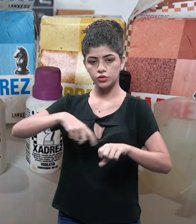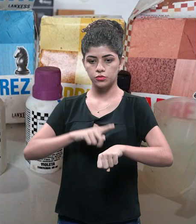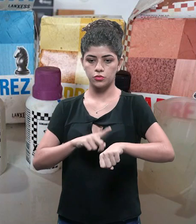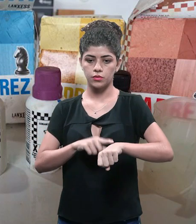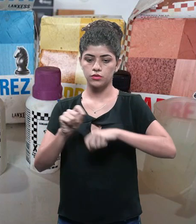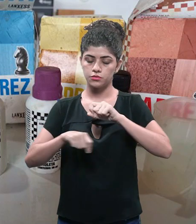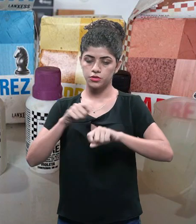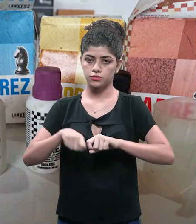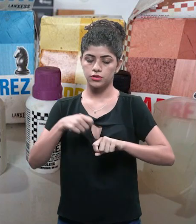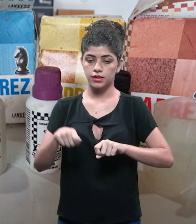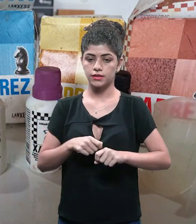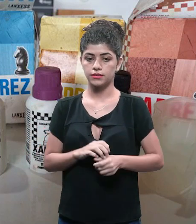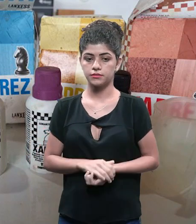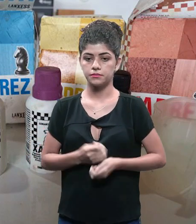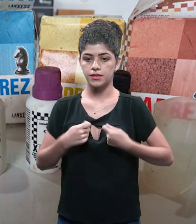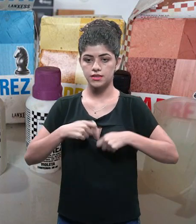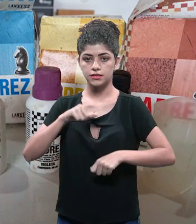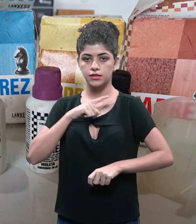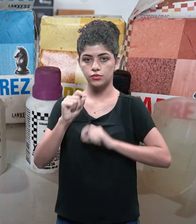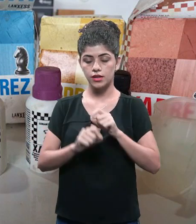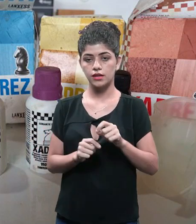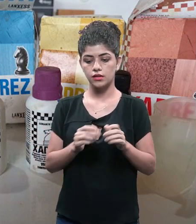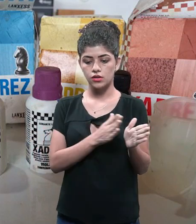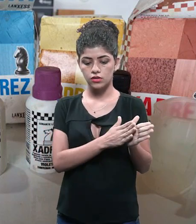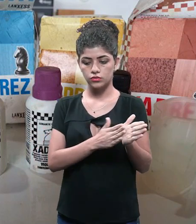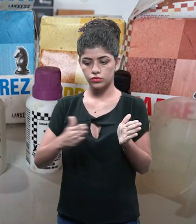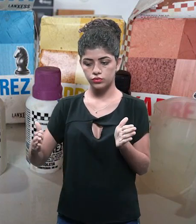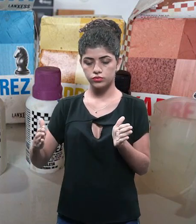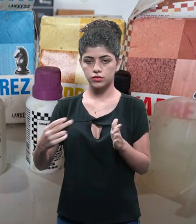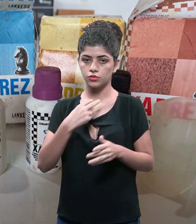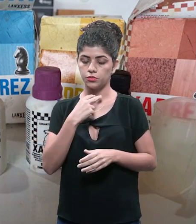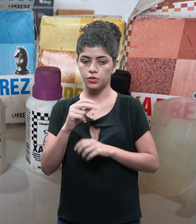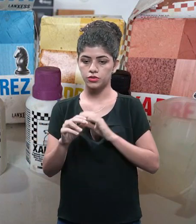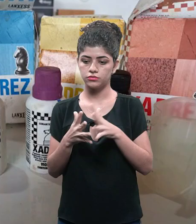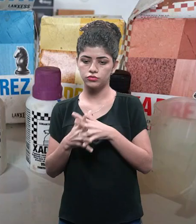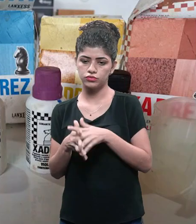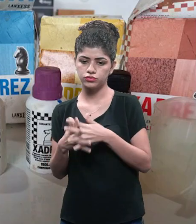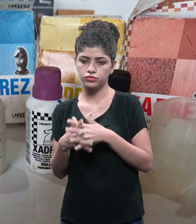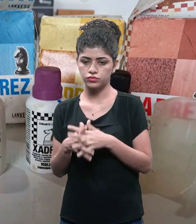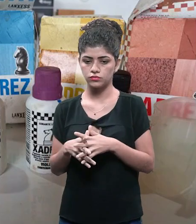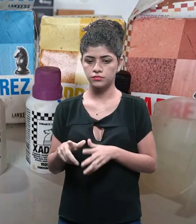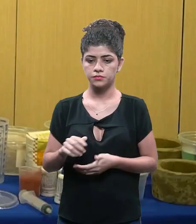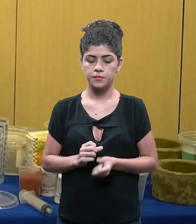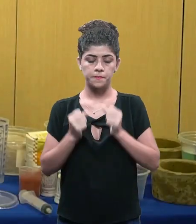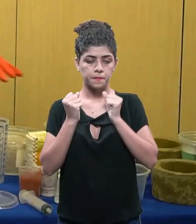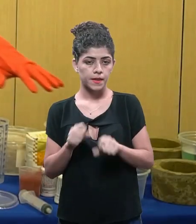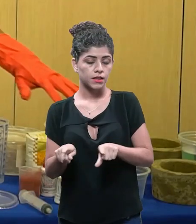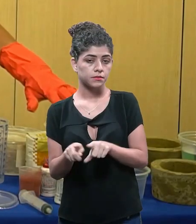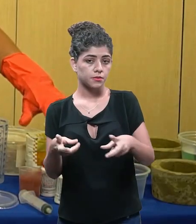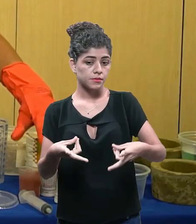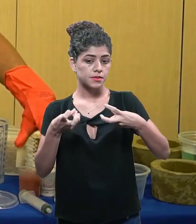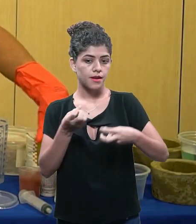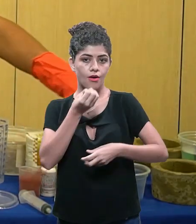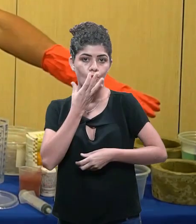ingredientes na hora que a gente for misturar a gente segue uma pequena ordem para vocês não perderem a base aqui também